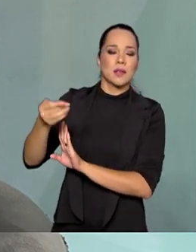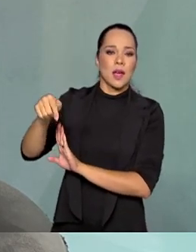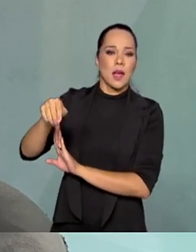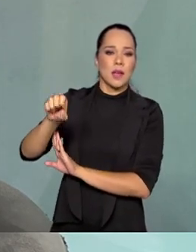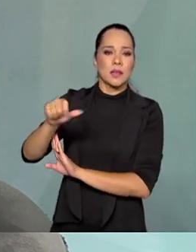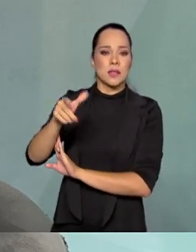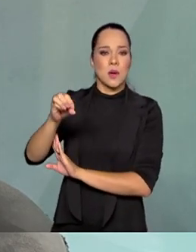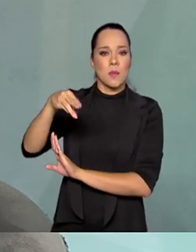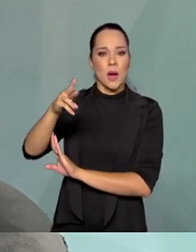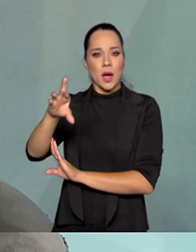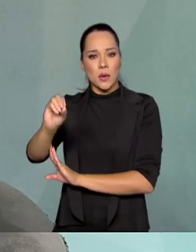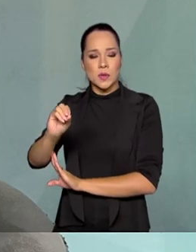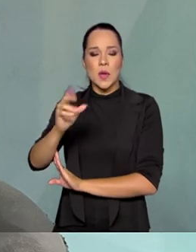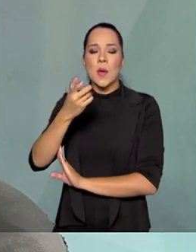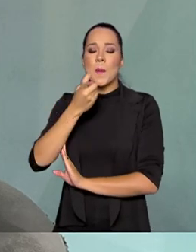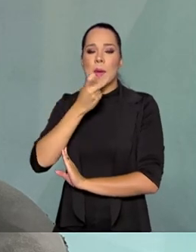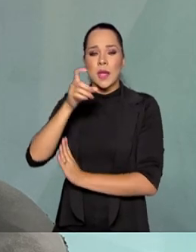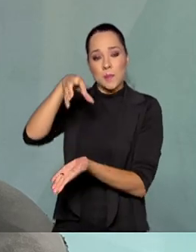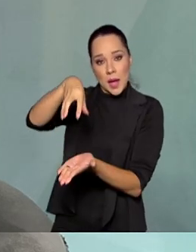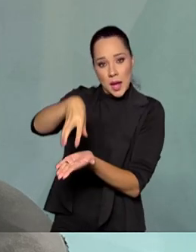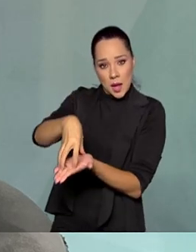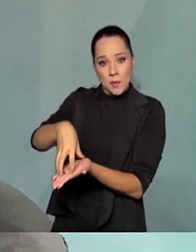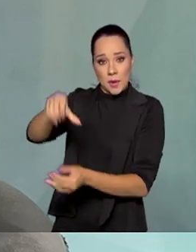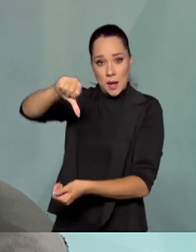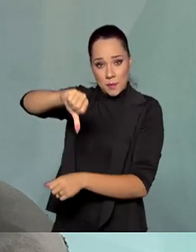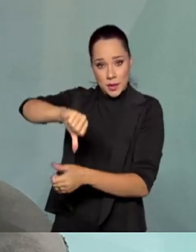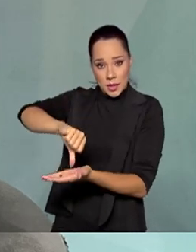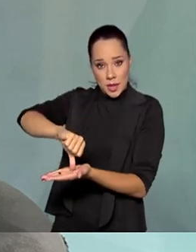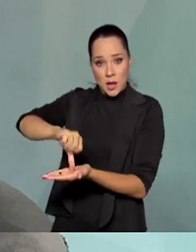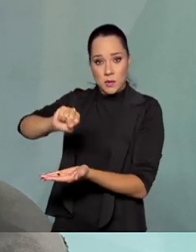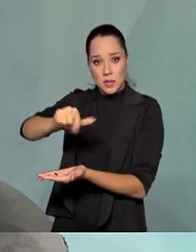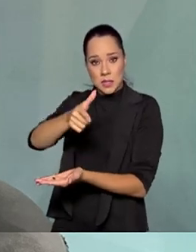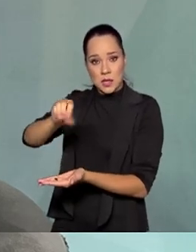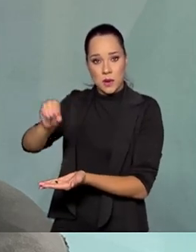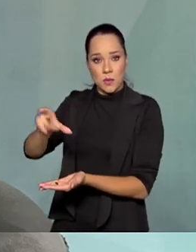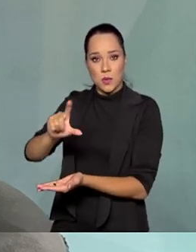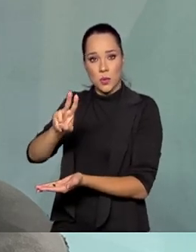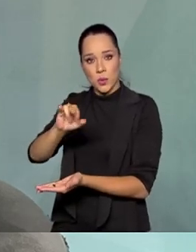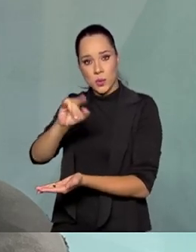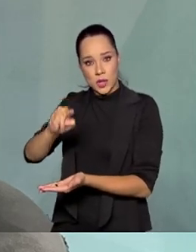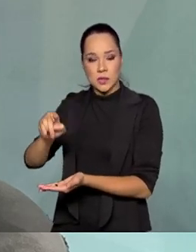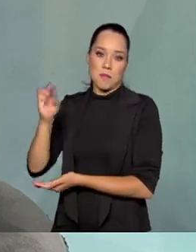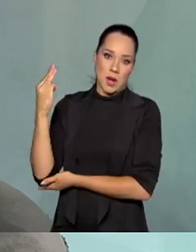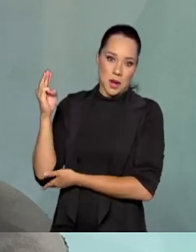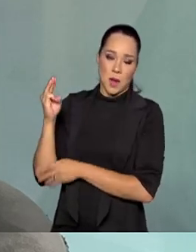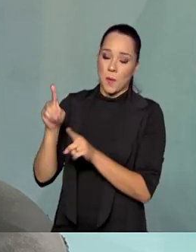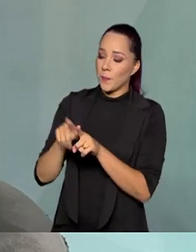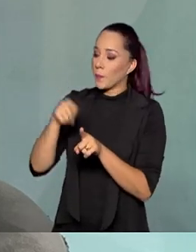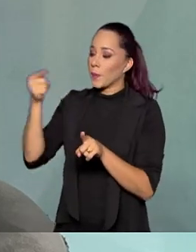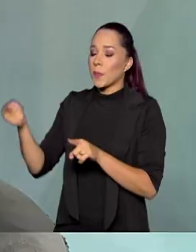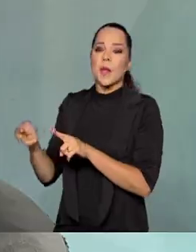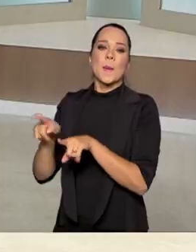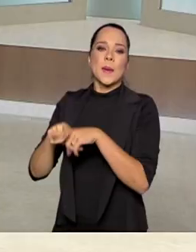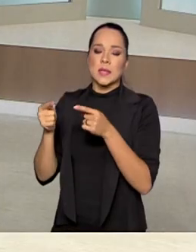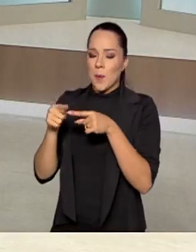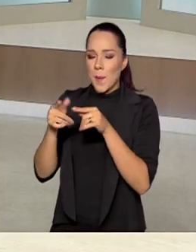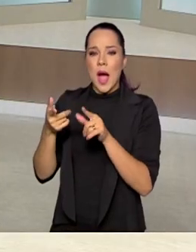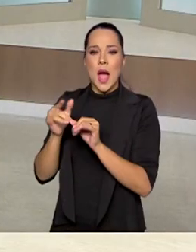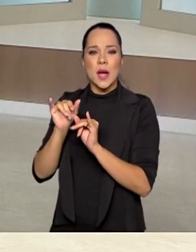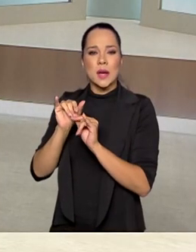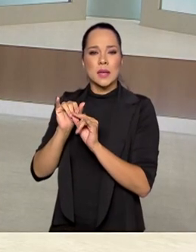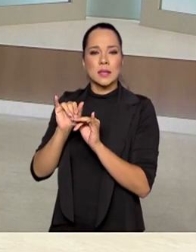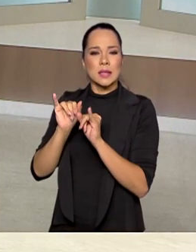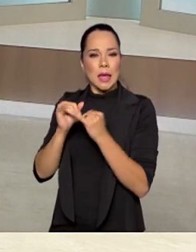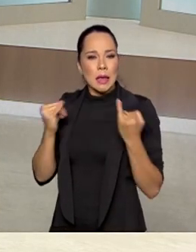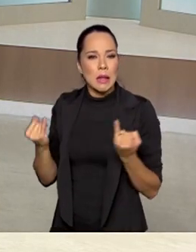de frente para a capital São Luís. São Luís fica numa ilha, a ilha de São Luís. Do outro lado, então, é continente, mas é uma península. E por toda